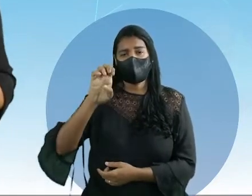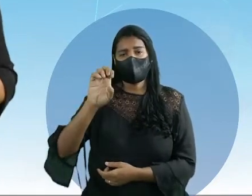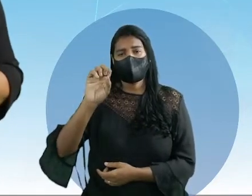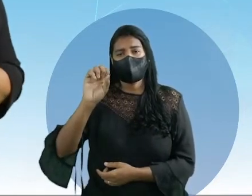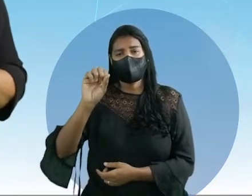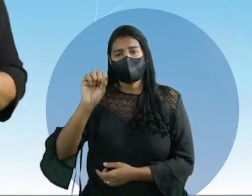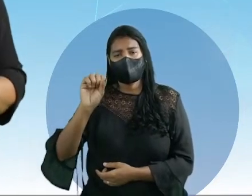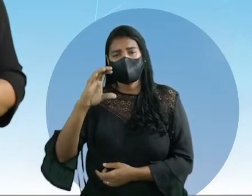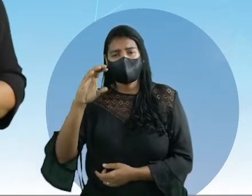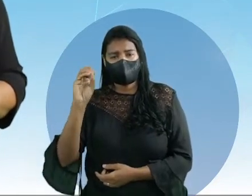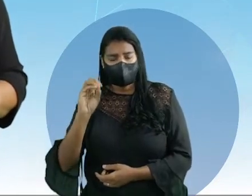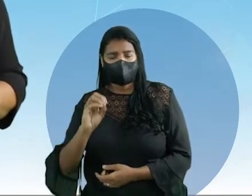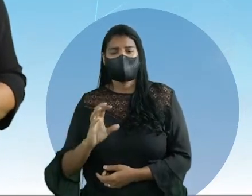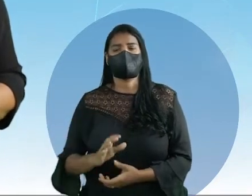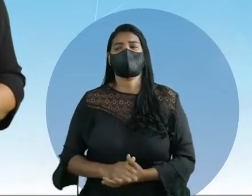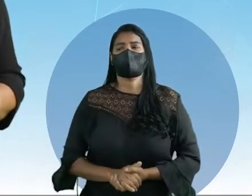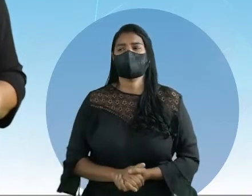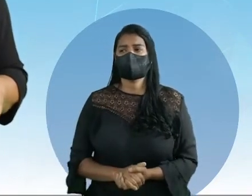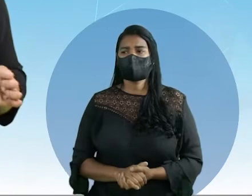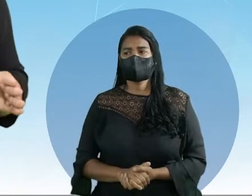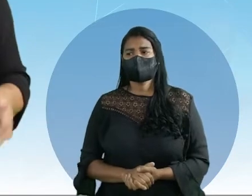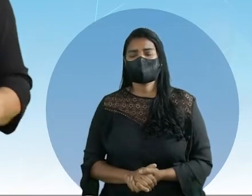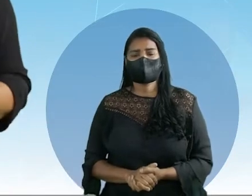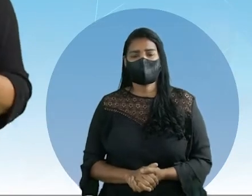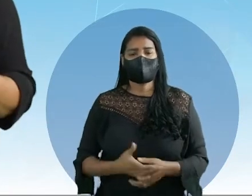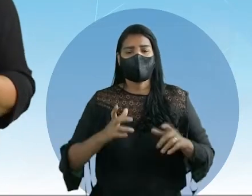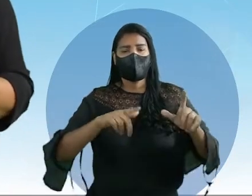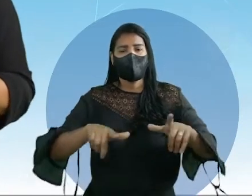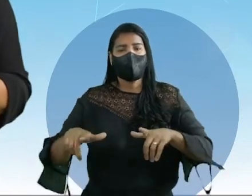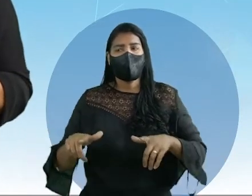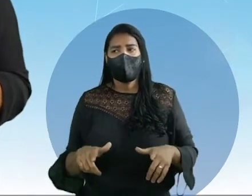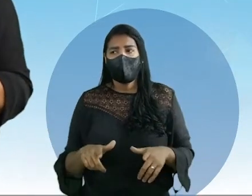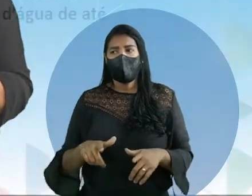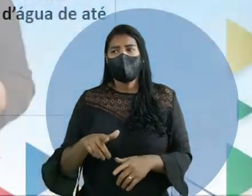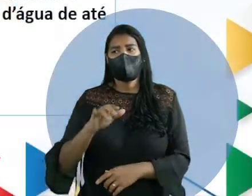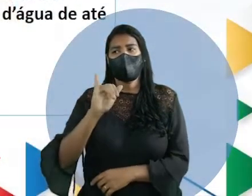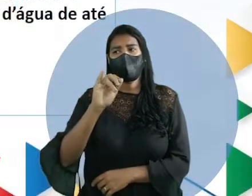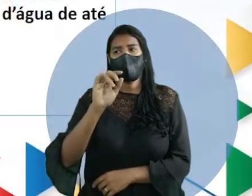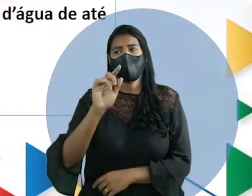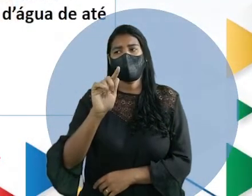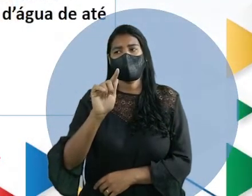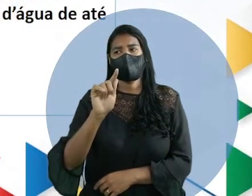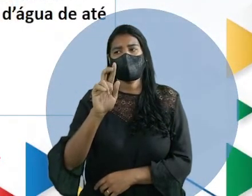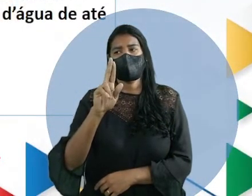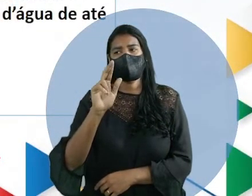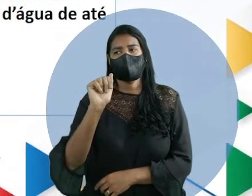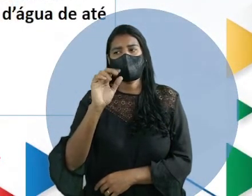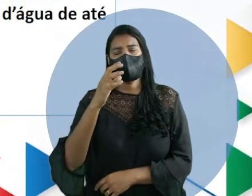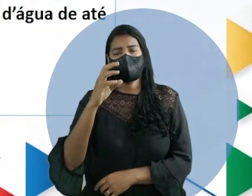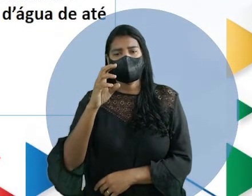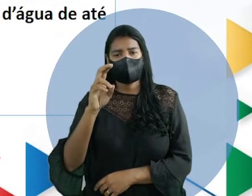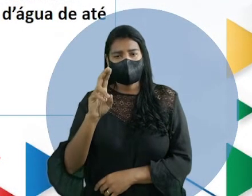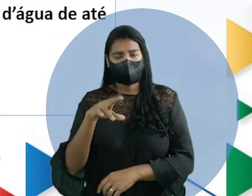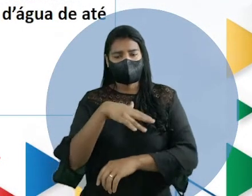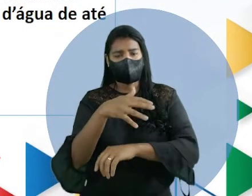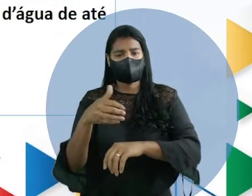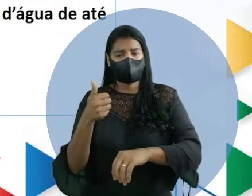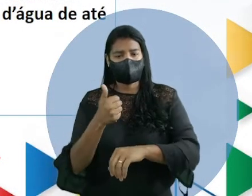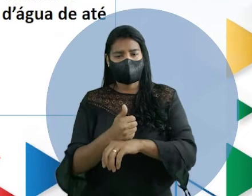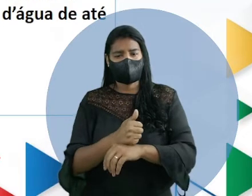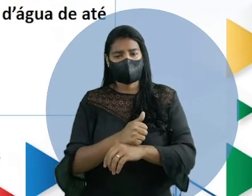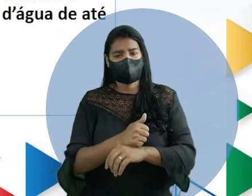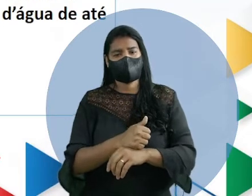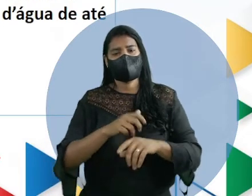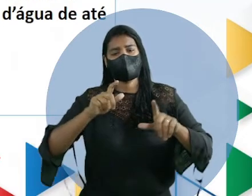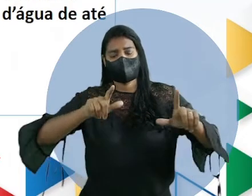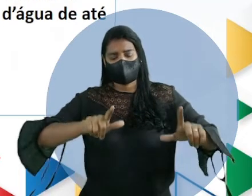o Parque Nacional do Iguaçu. É uma área de mais de 185 mil hectares. O Parque Nacional do Iguaçu está localizado,